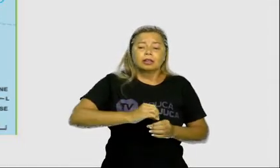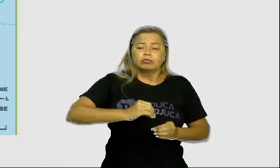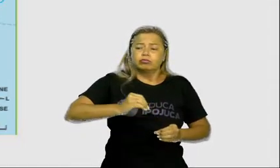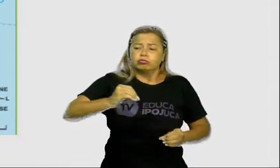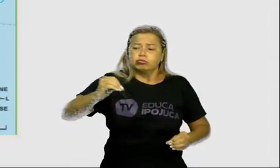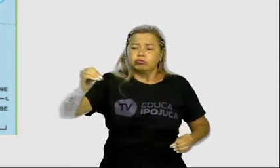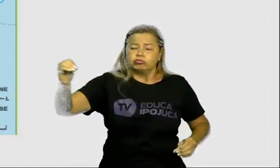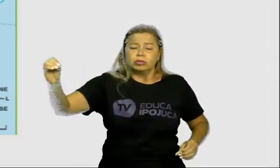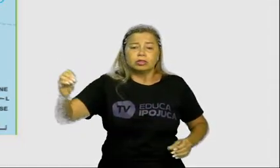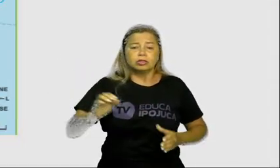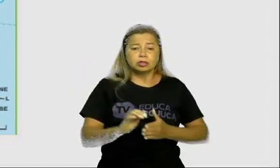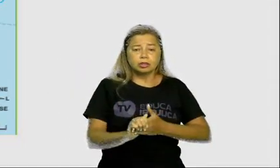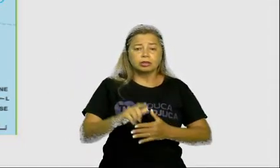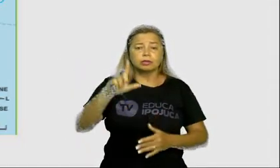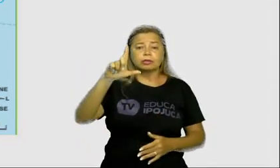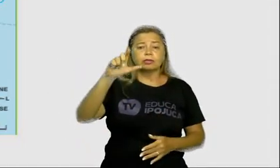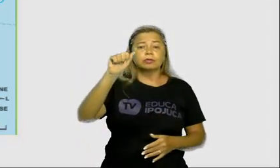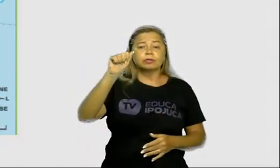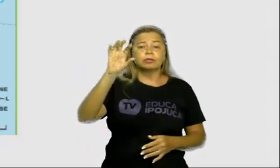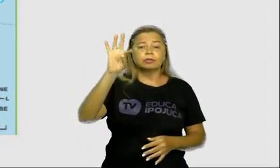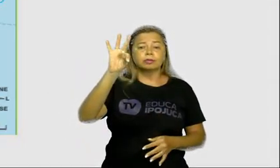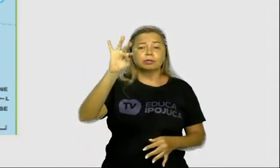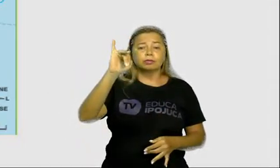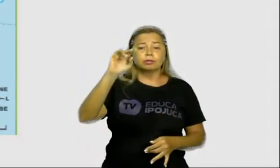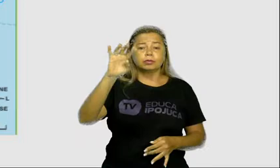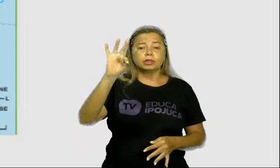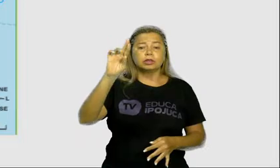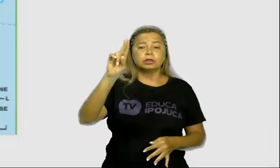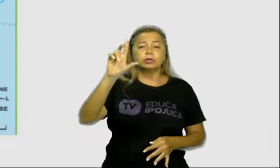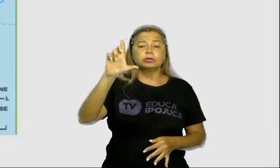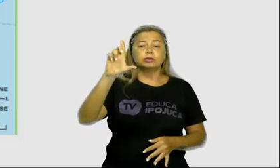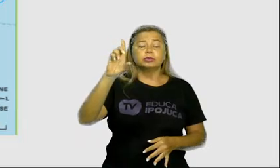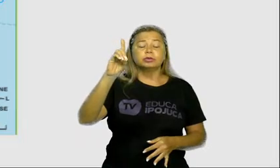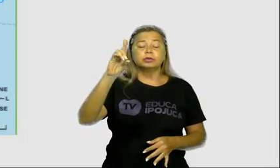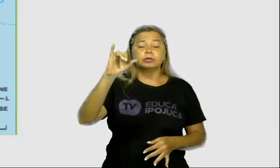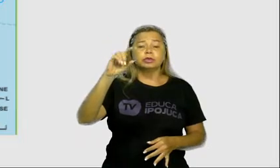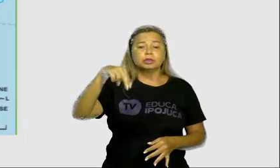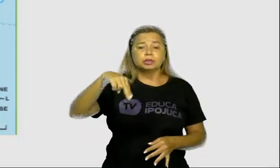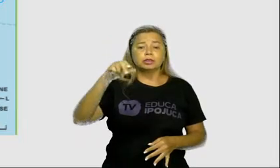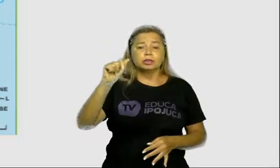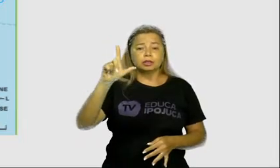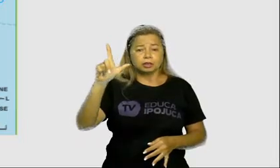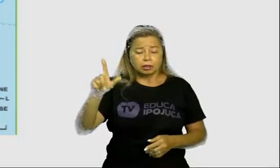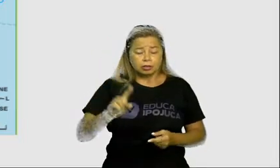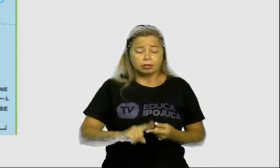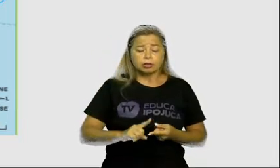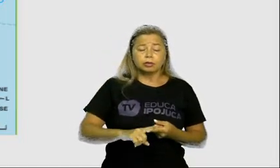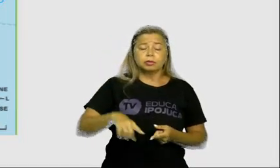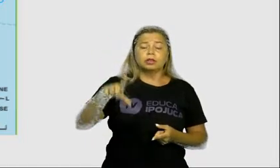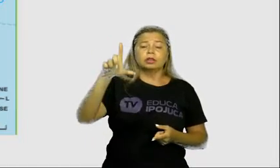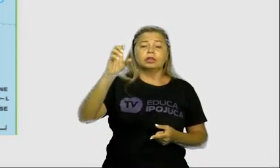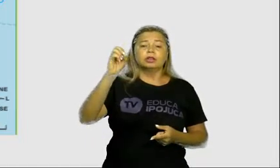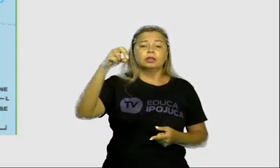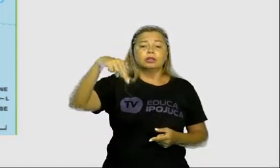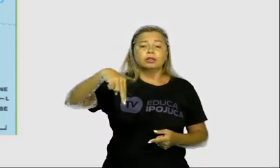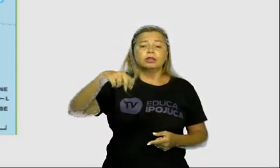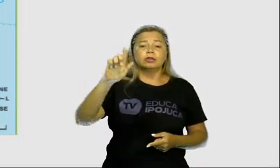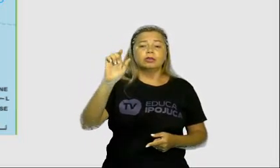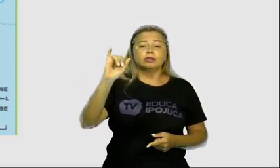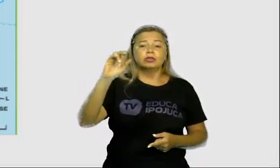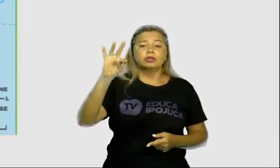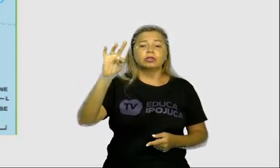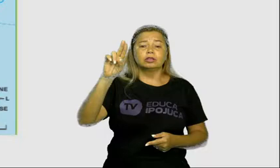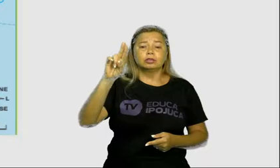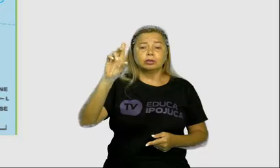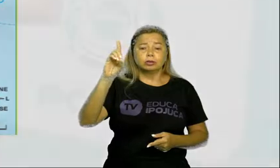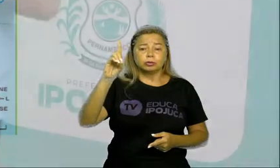do Brasil e a sua extensão longitudinal. E também, nesse mapa, nós temos os pontos